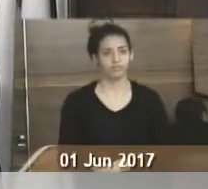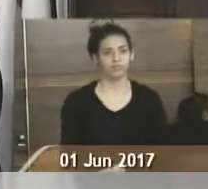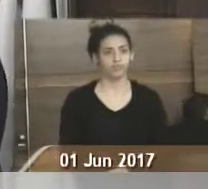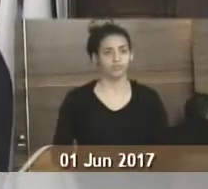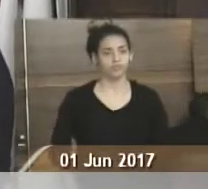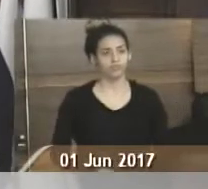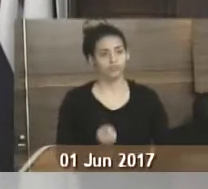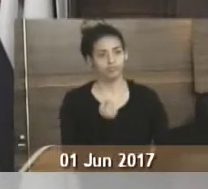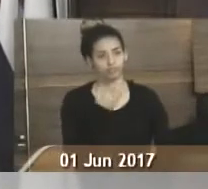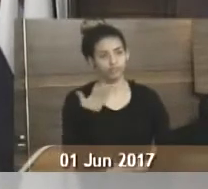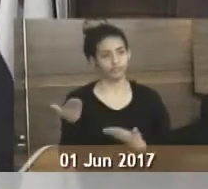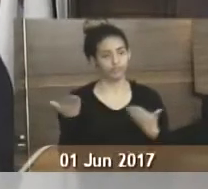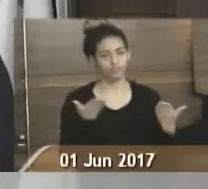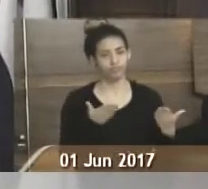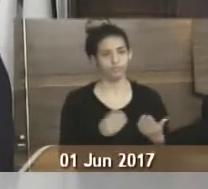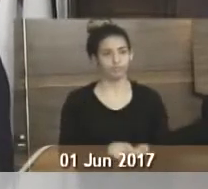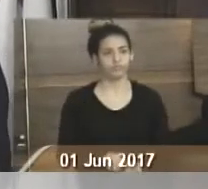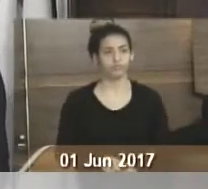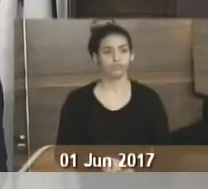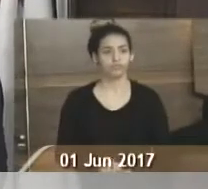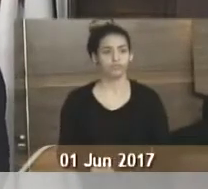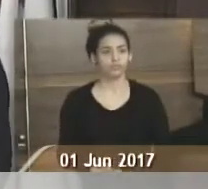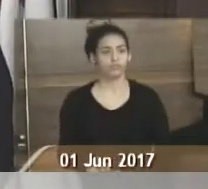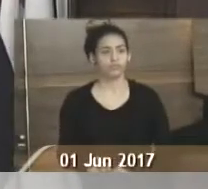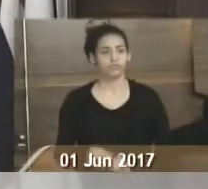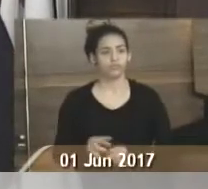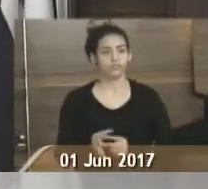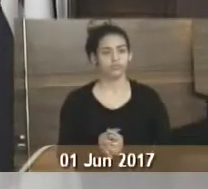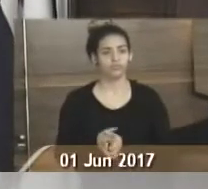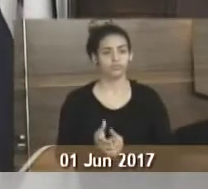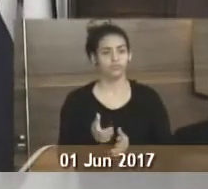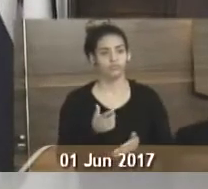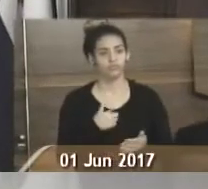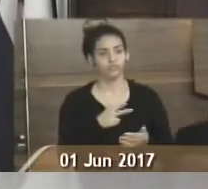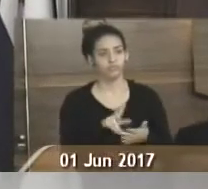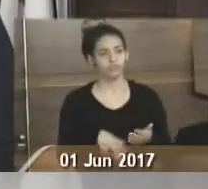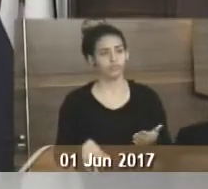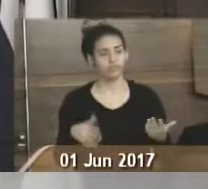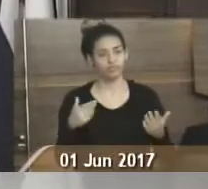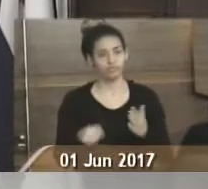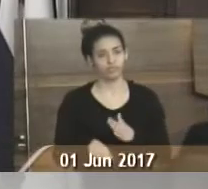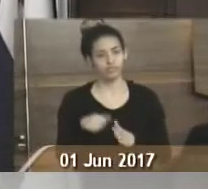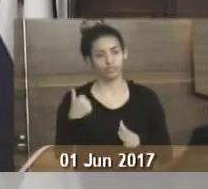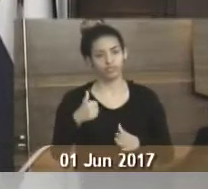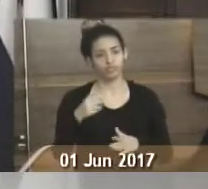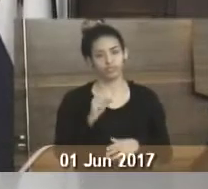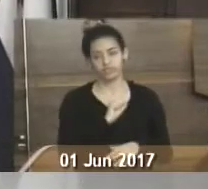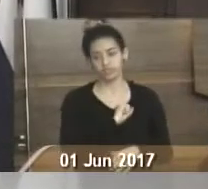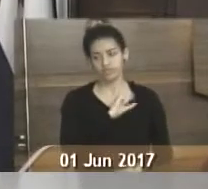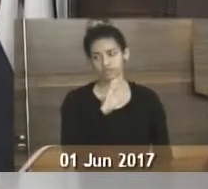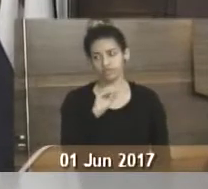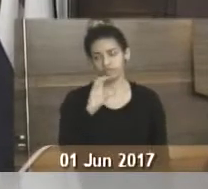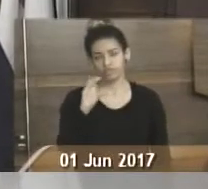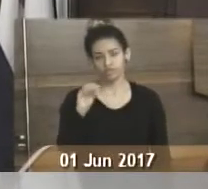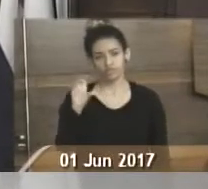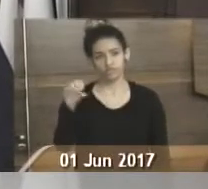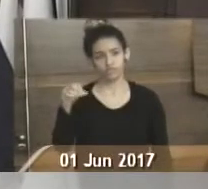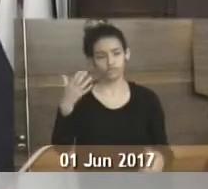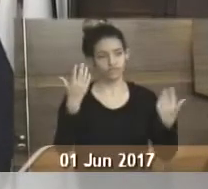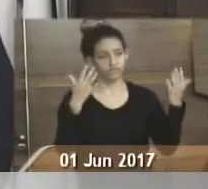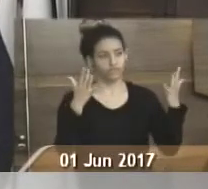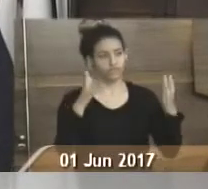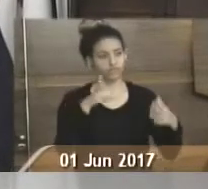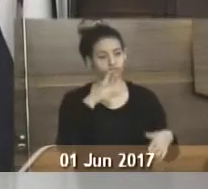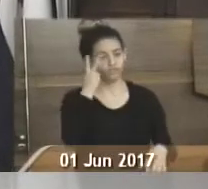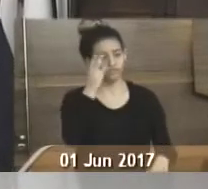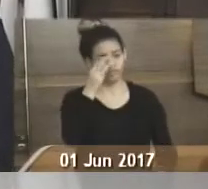mas seja bem-vindo. Bom, eu vou ler primeiro aqui uma moção de aplausos número 009, que é do vereador